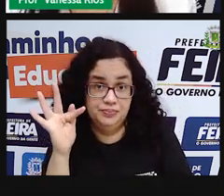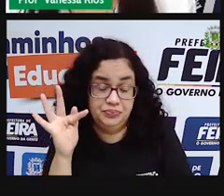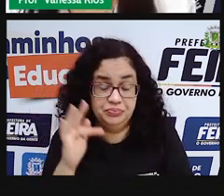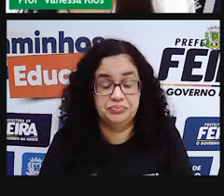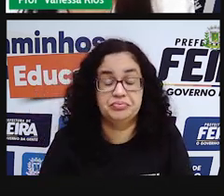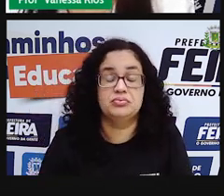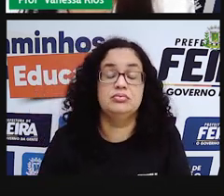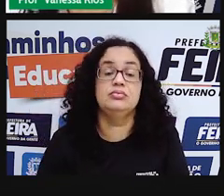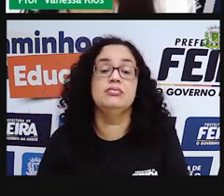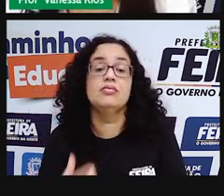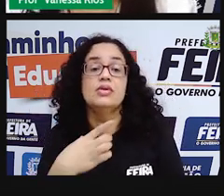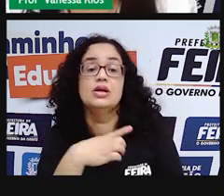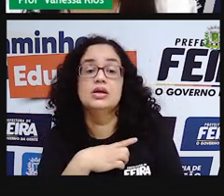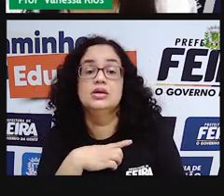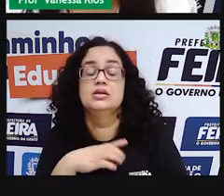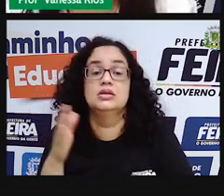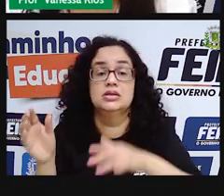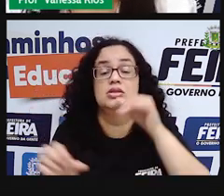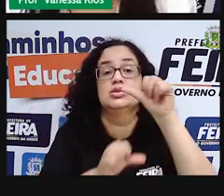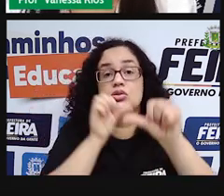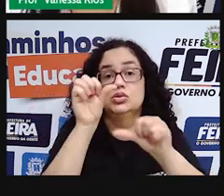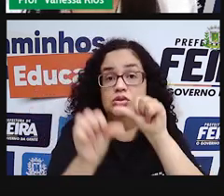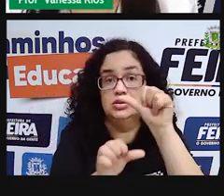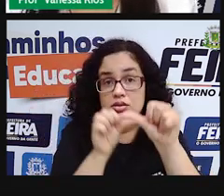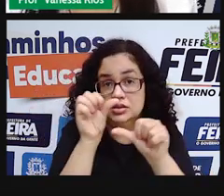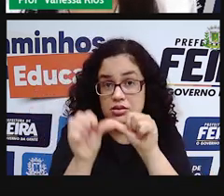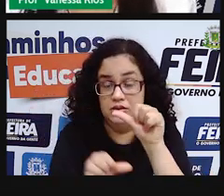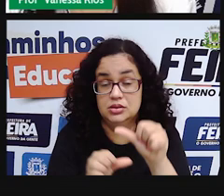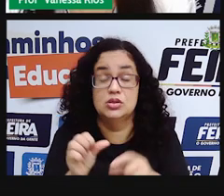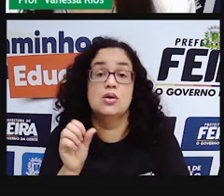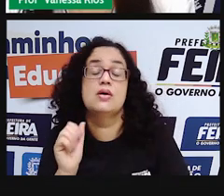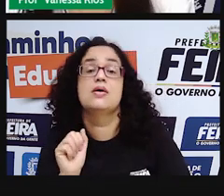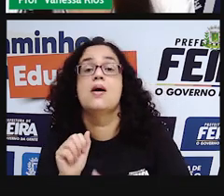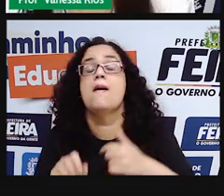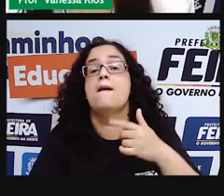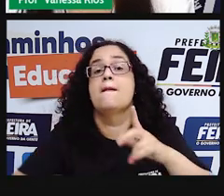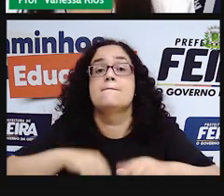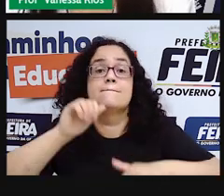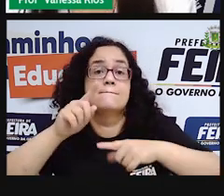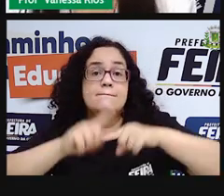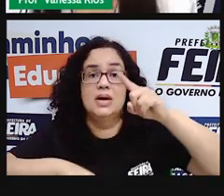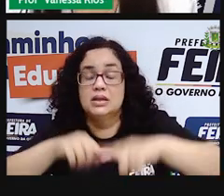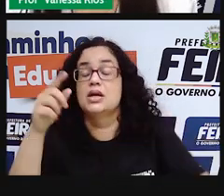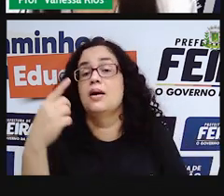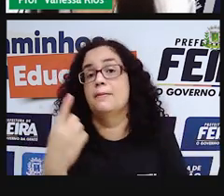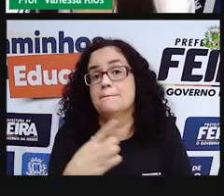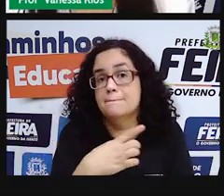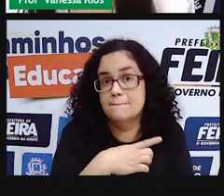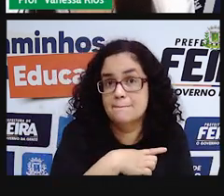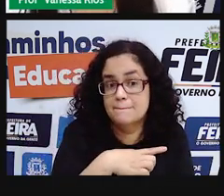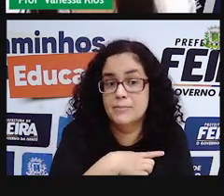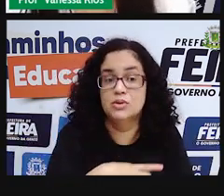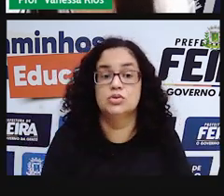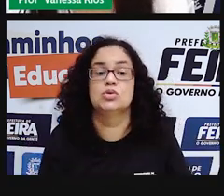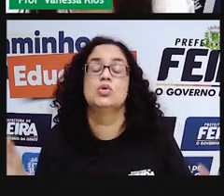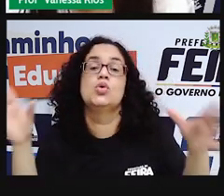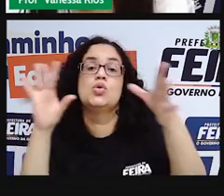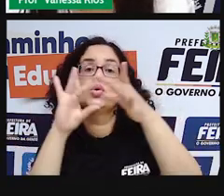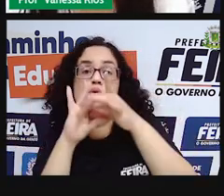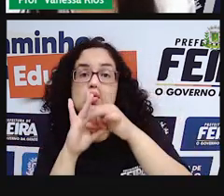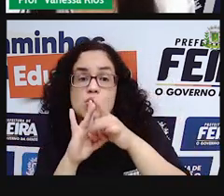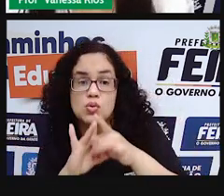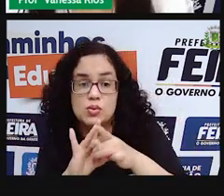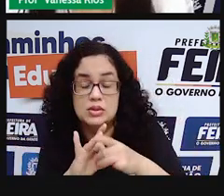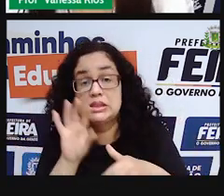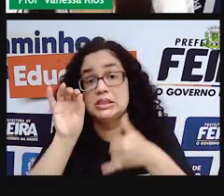relacionadas às transformações, que os materiais podem surgir, né. Está muito associada aí às propriedades